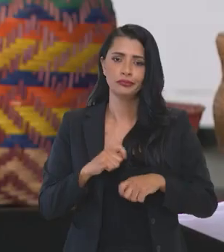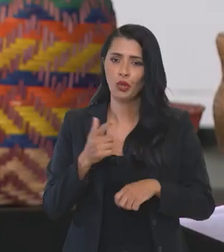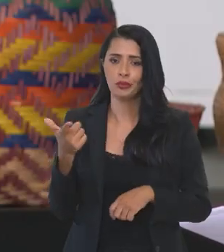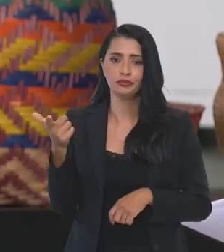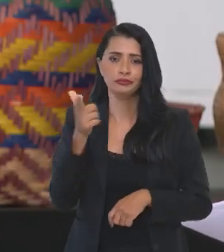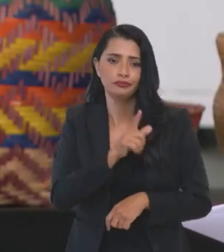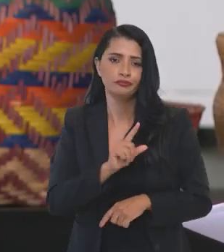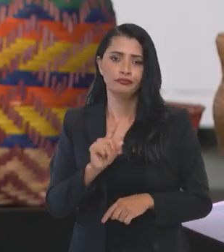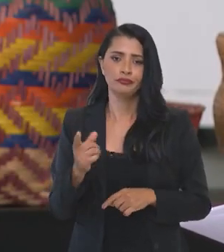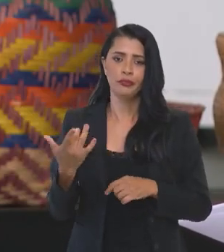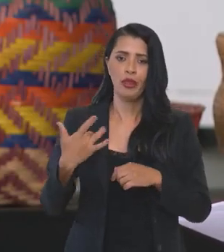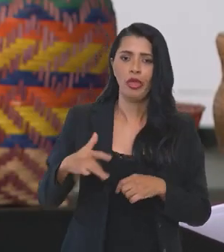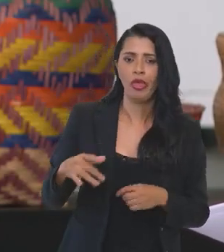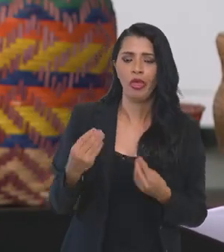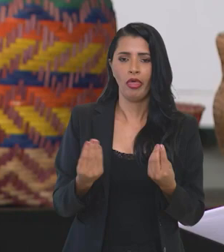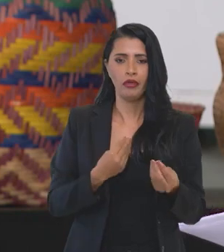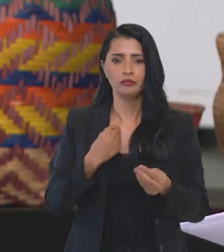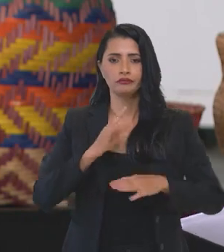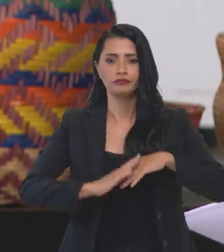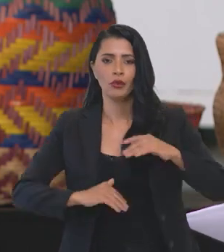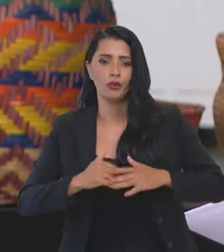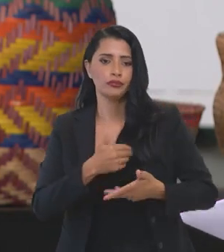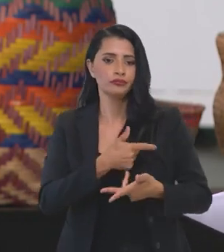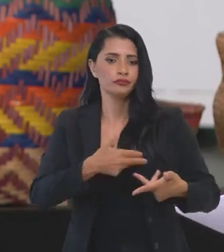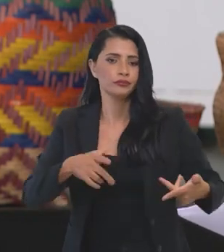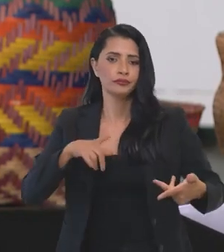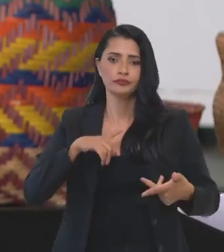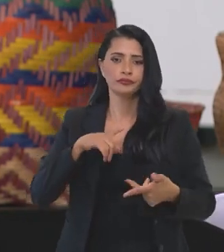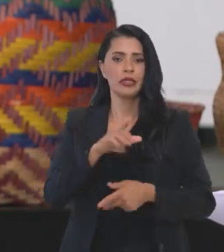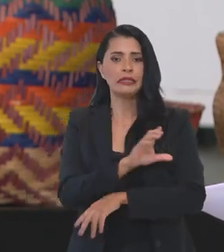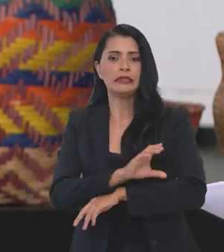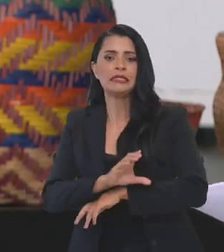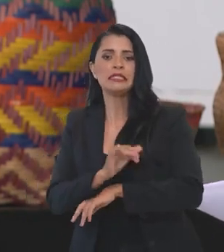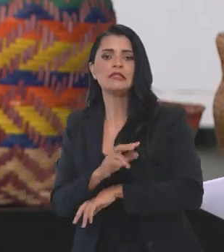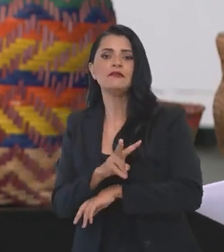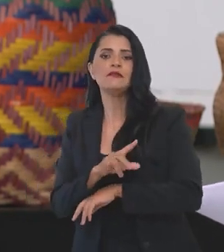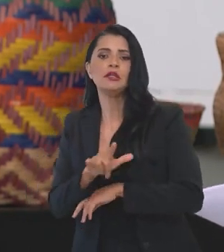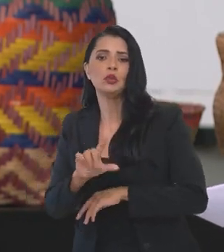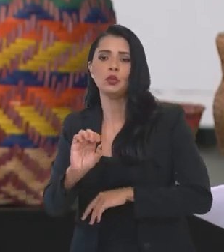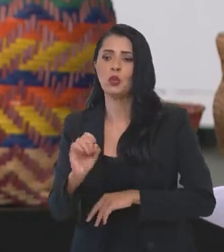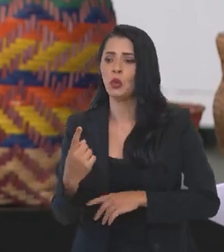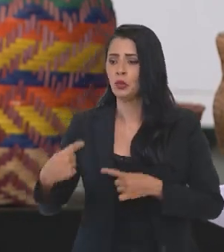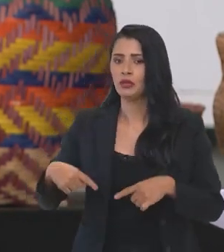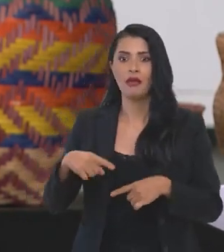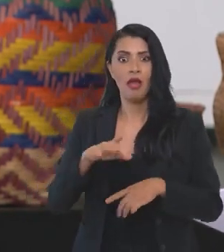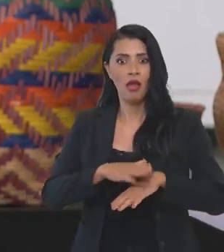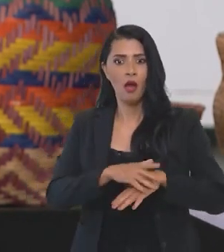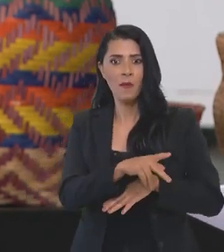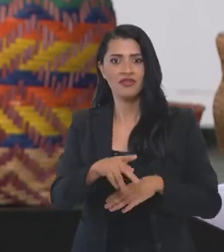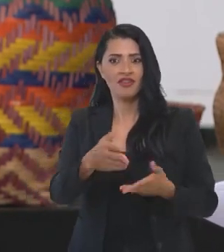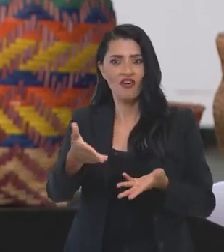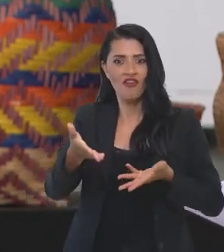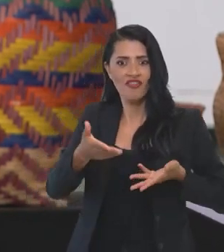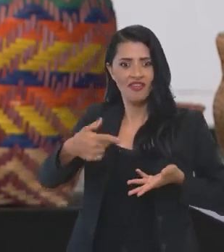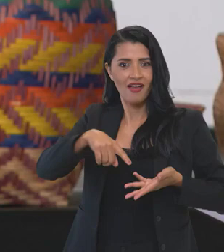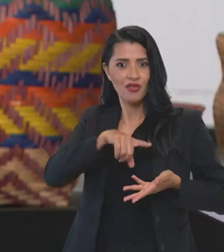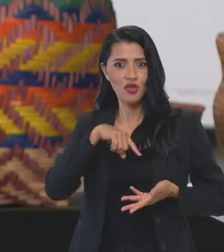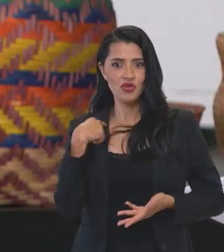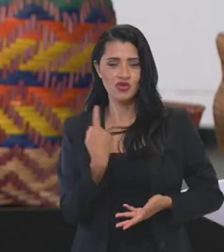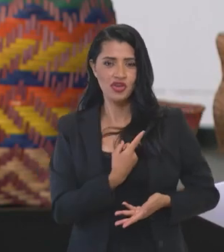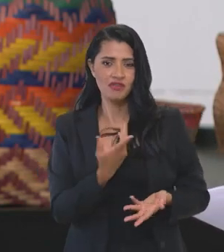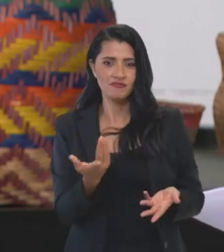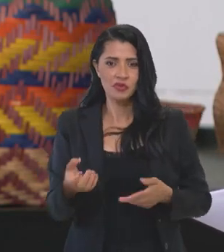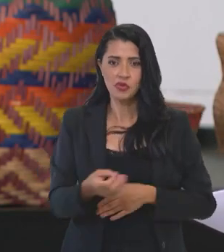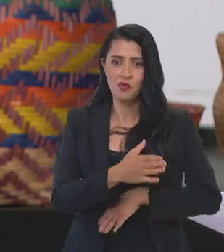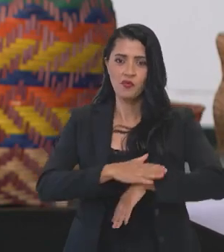incapazes de exercer qualquer ato civil ou político e ser convidados pelo presidente agora, numa